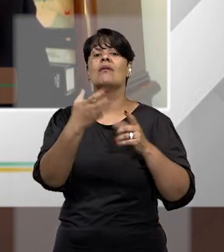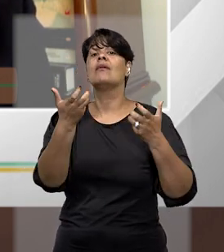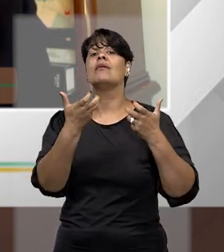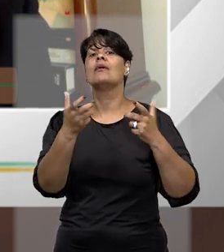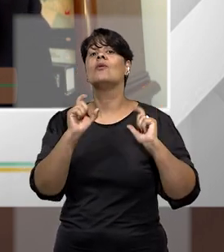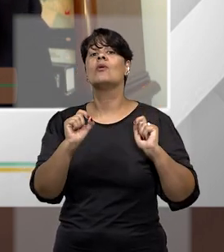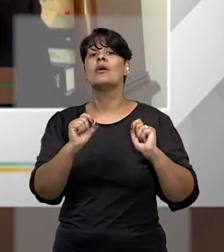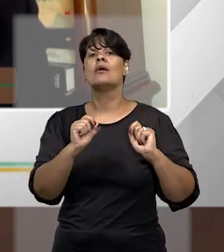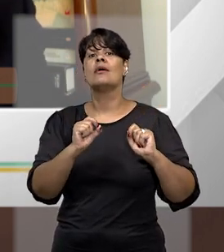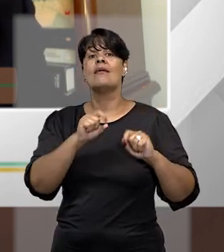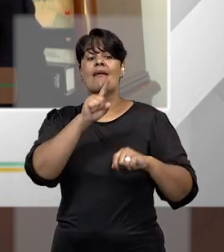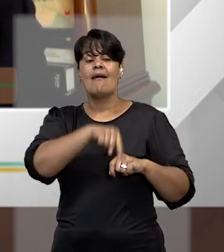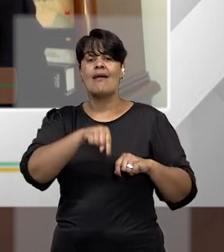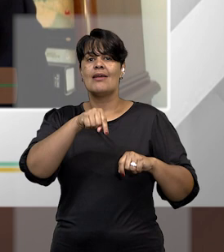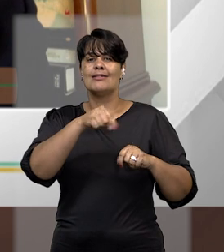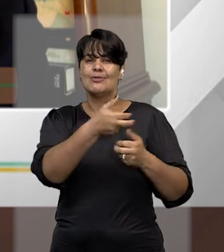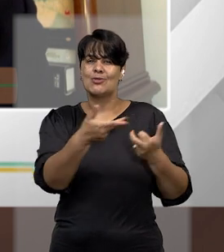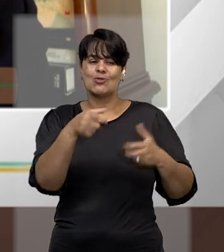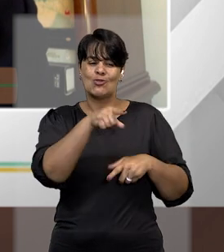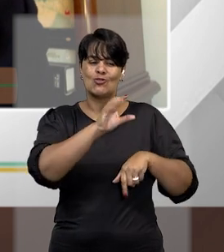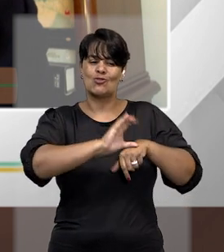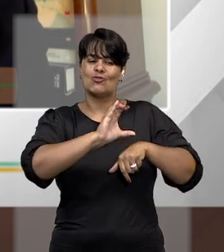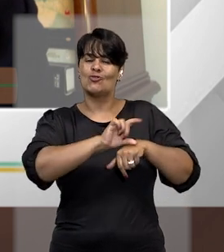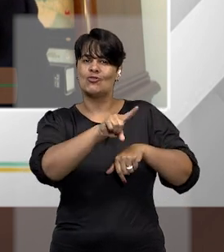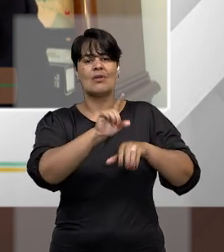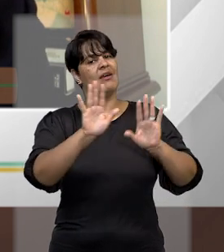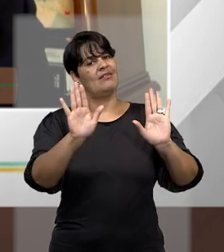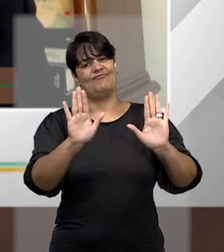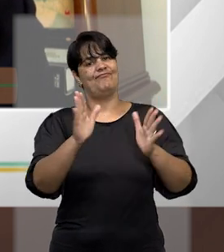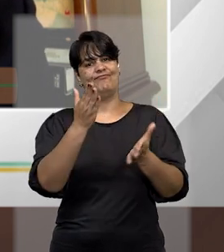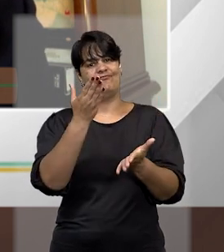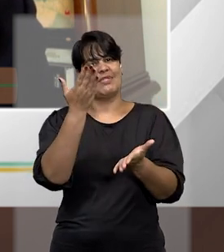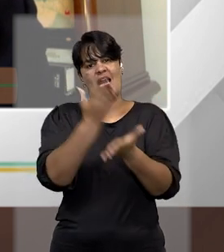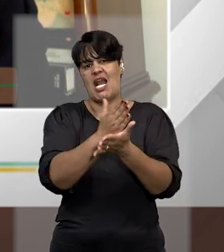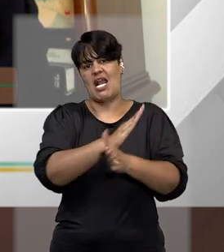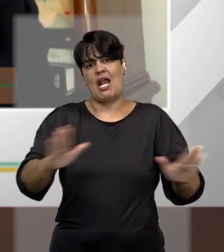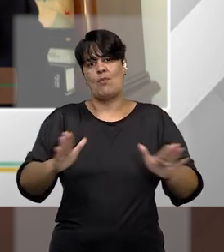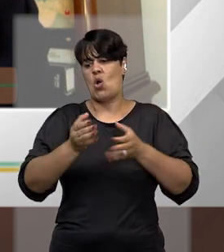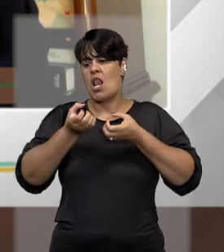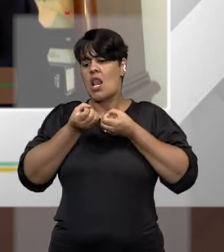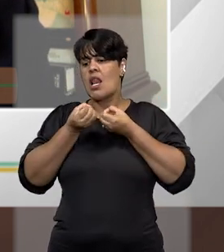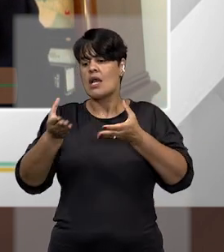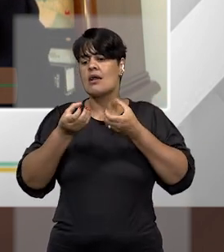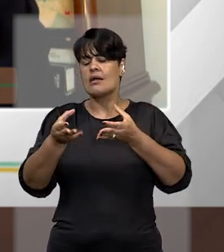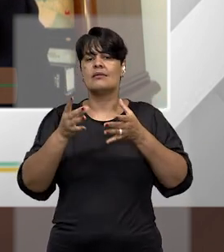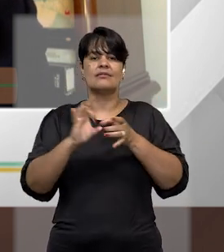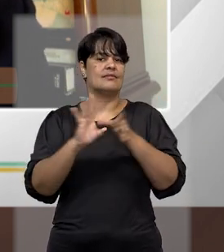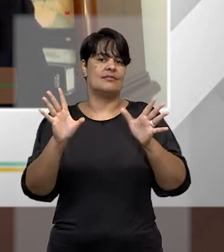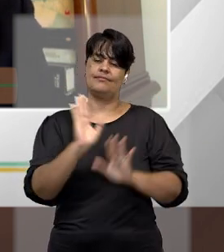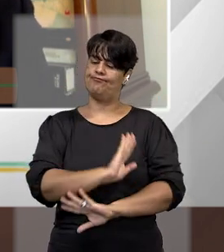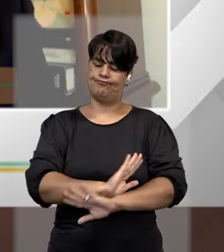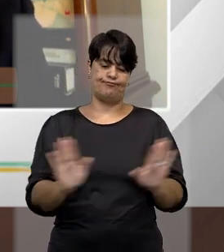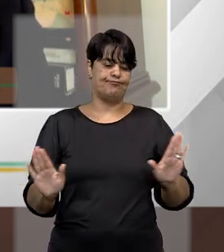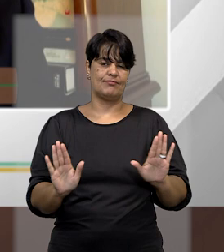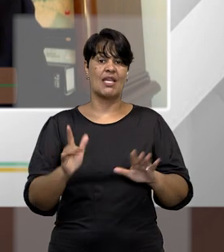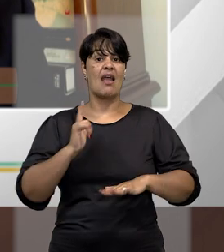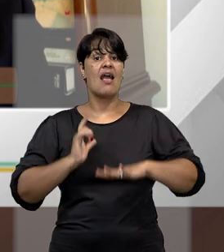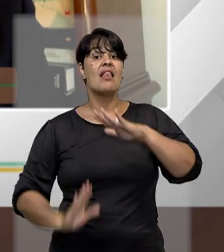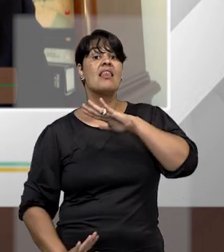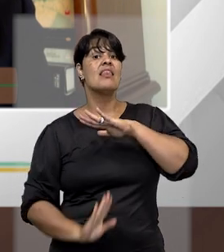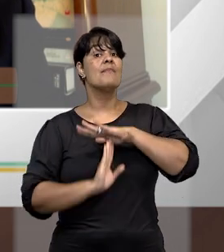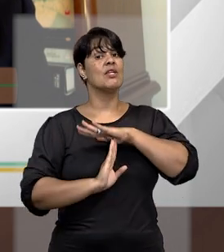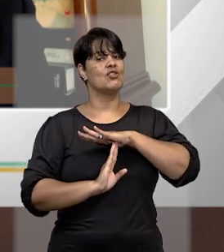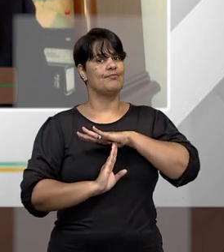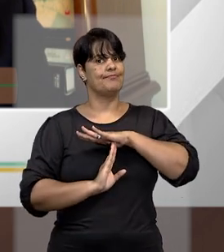aí cessa a liberdade de expressão. Ela encontra um limite e a partir daí nós temos